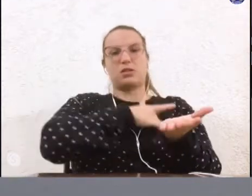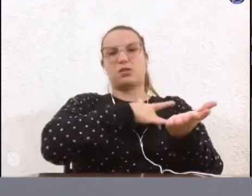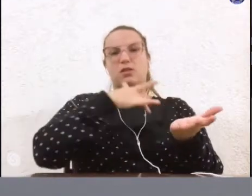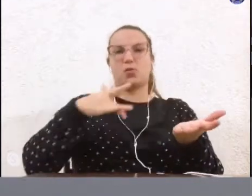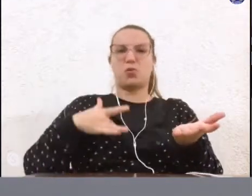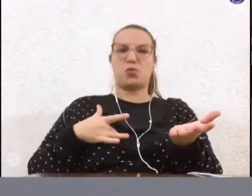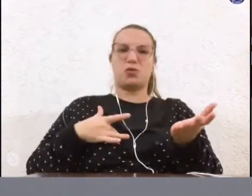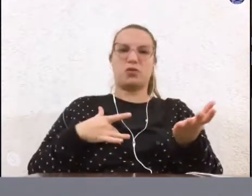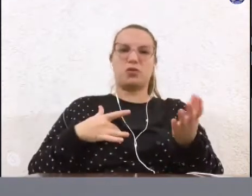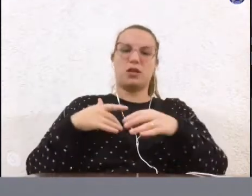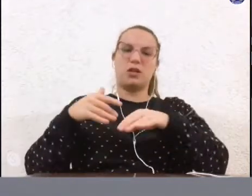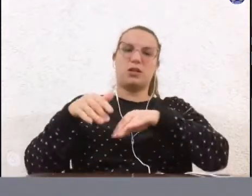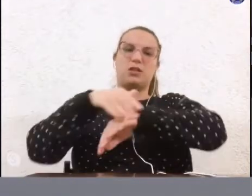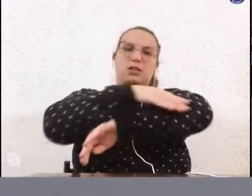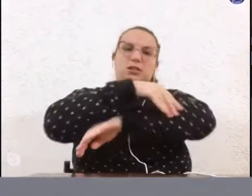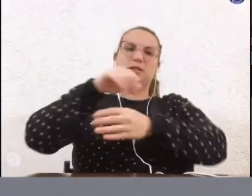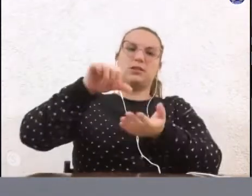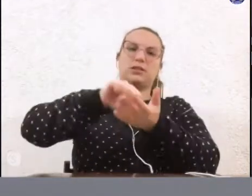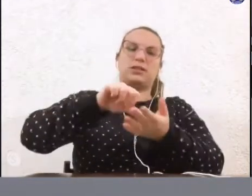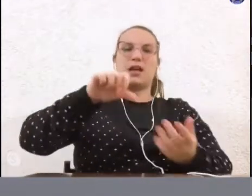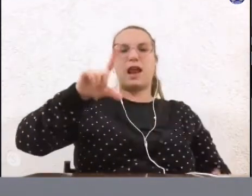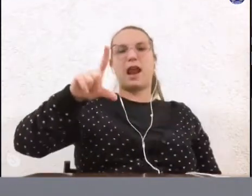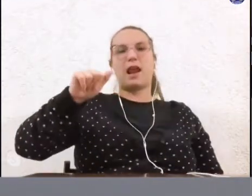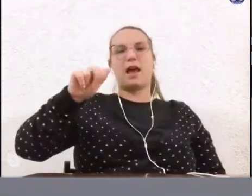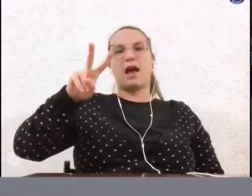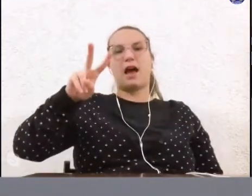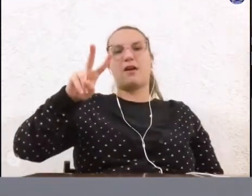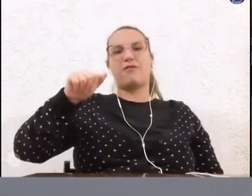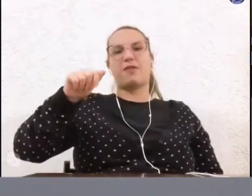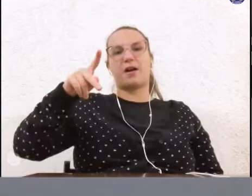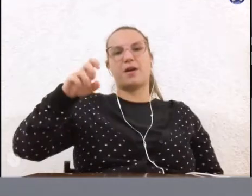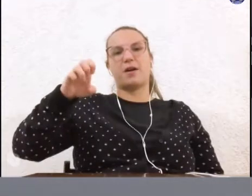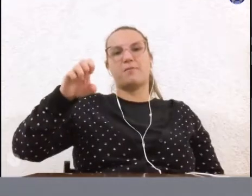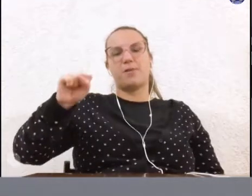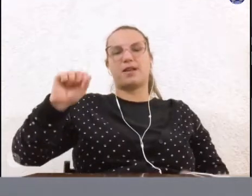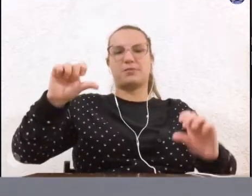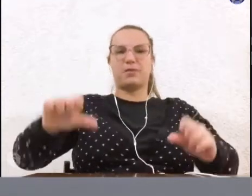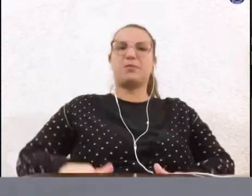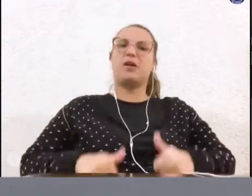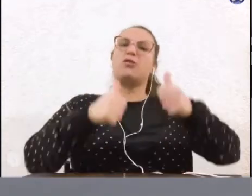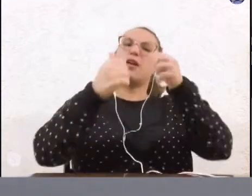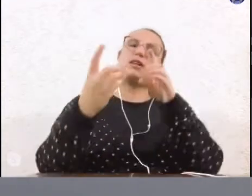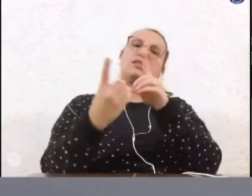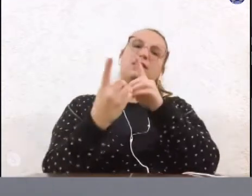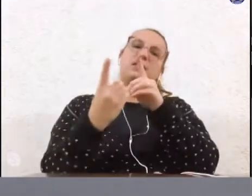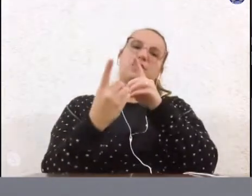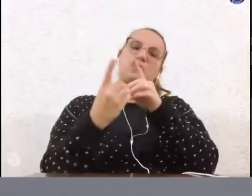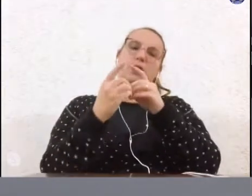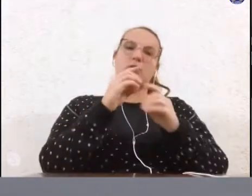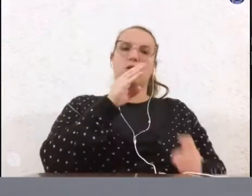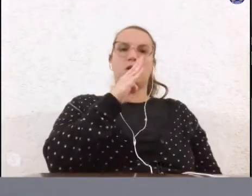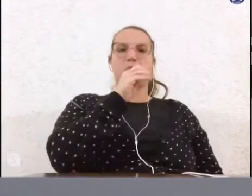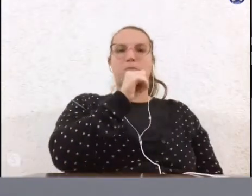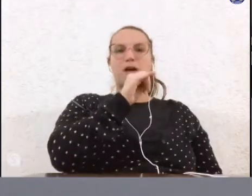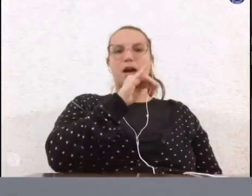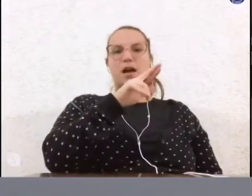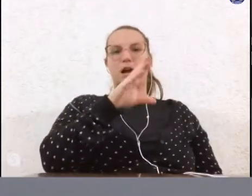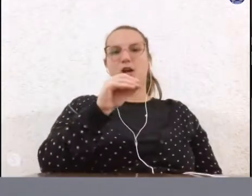Lavapés, a fim de melhorar o atendimento nos postos de saúde dos bairros adjacentes.